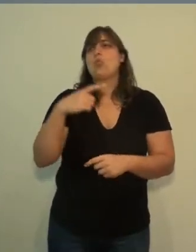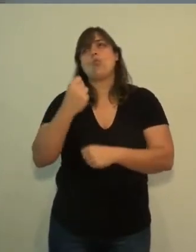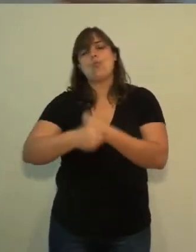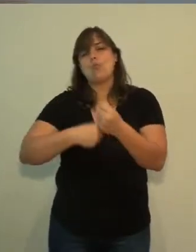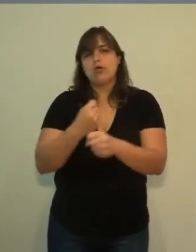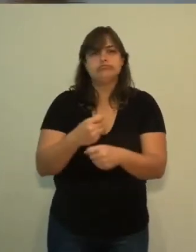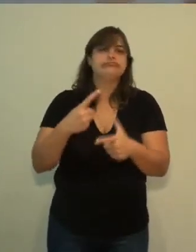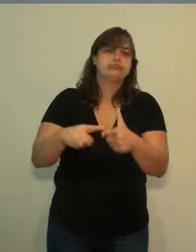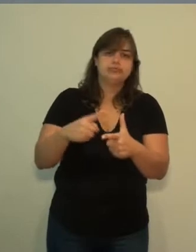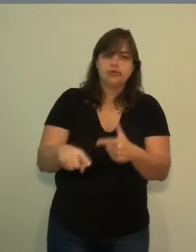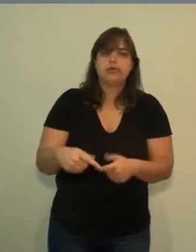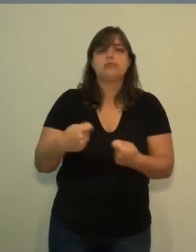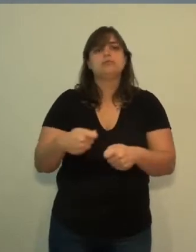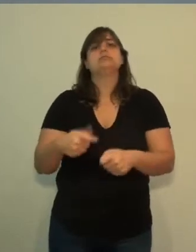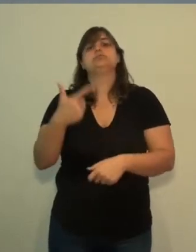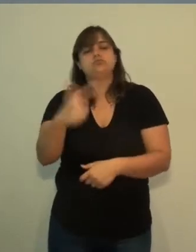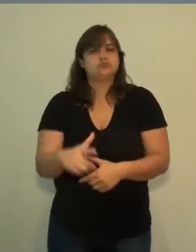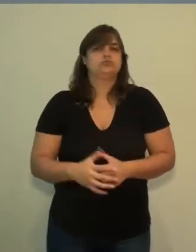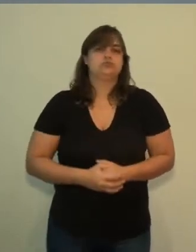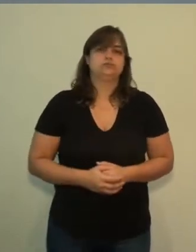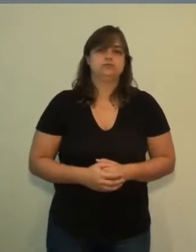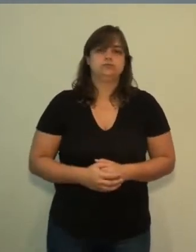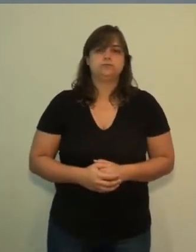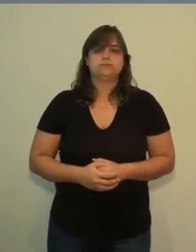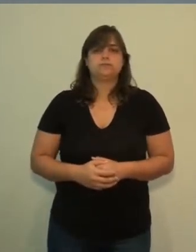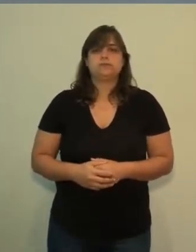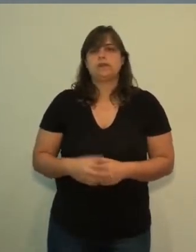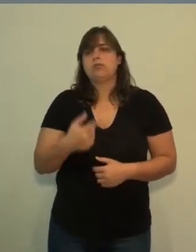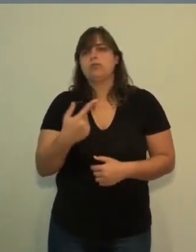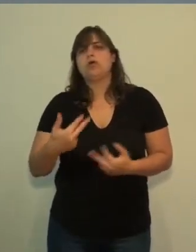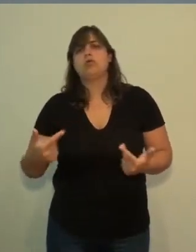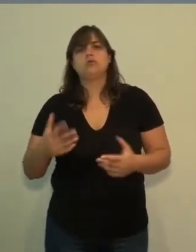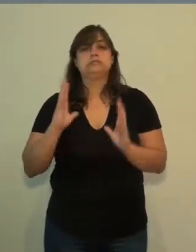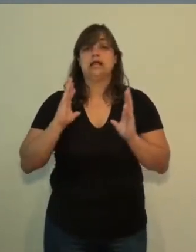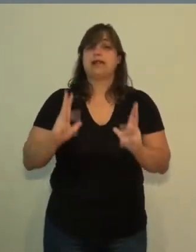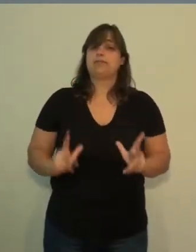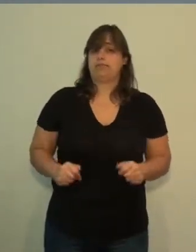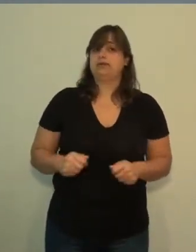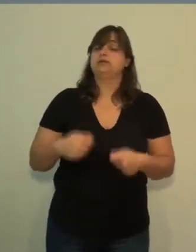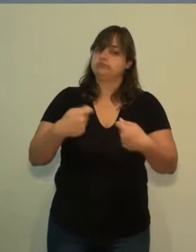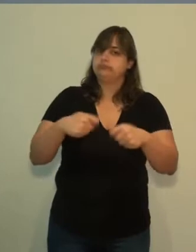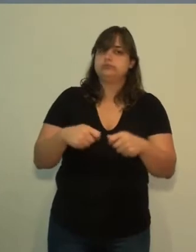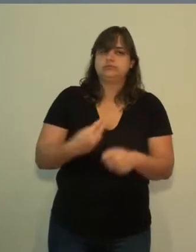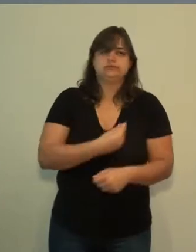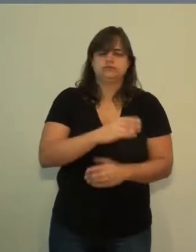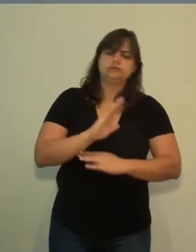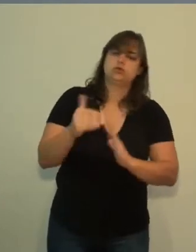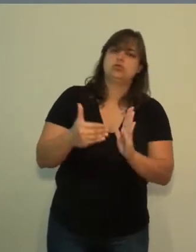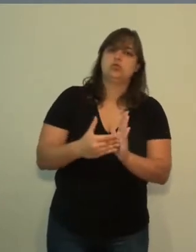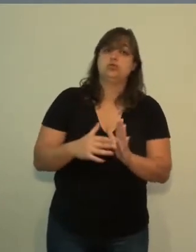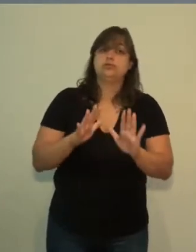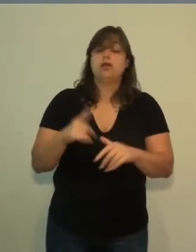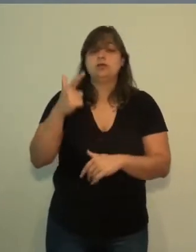depois vai estar necessitando de uma manutenção. Uma coisa é uma manutenção de limpeza, isso sim vai acontecer a vida inteira.